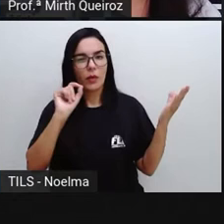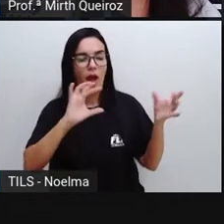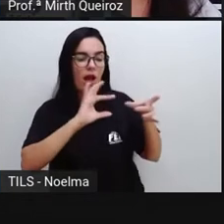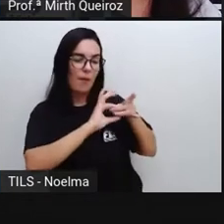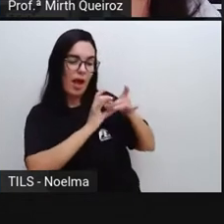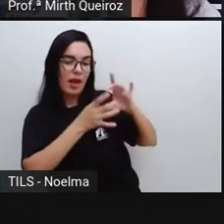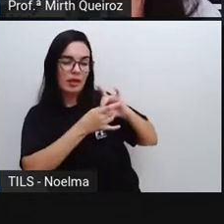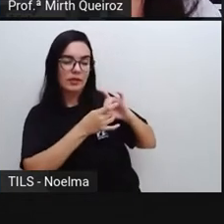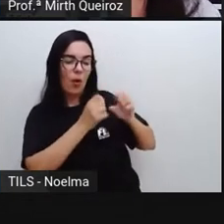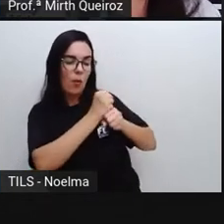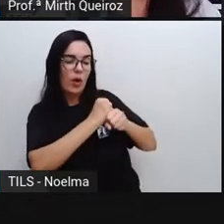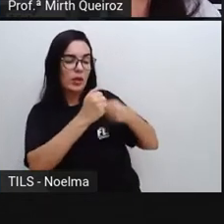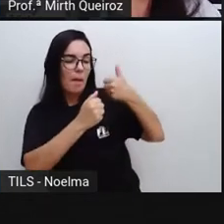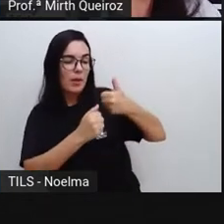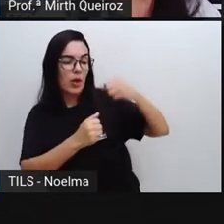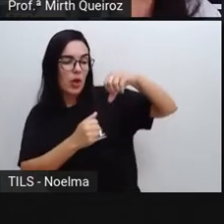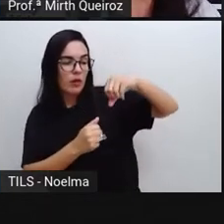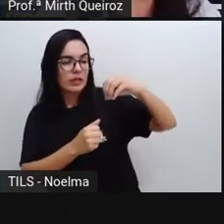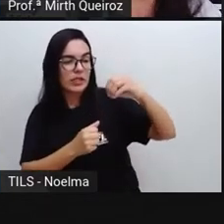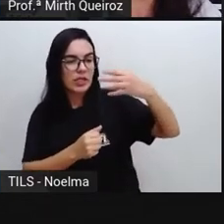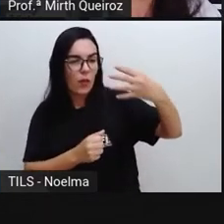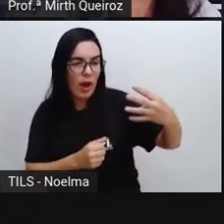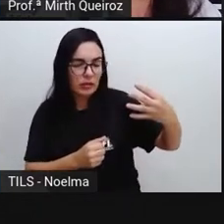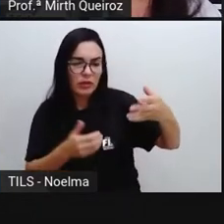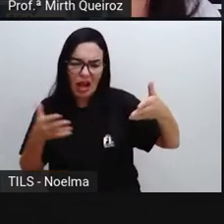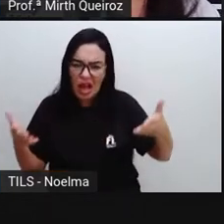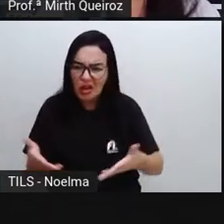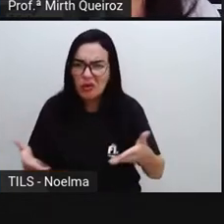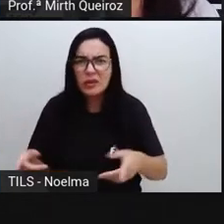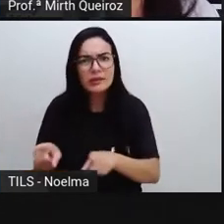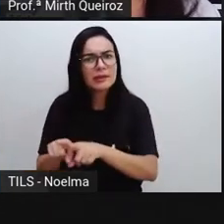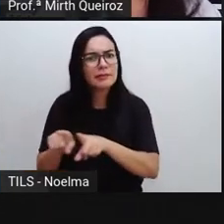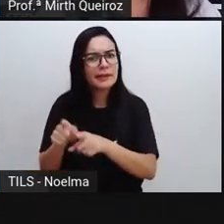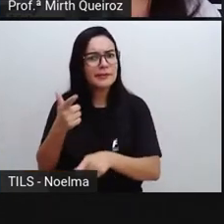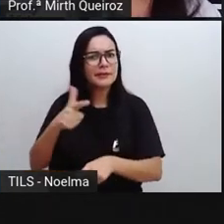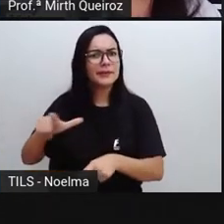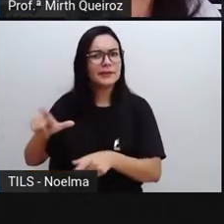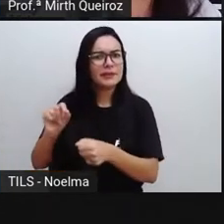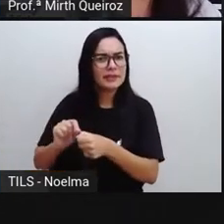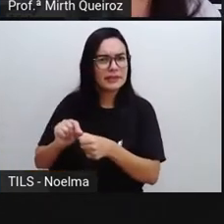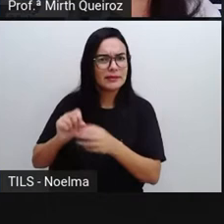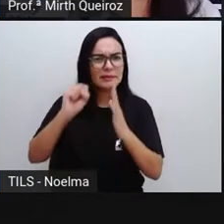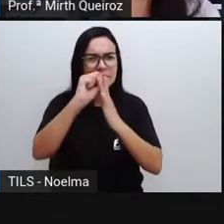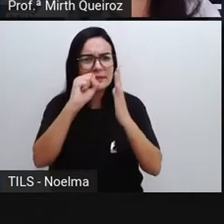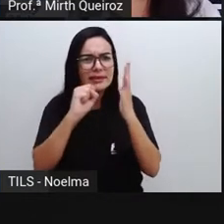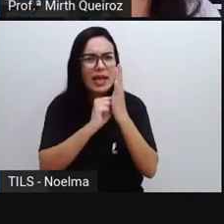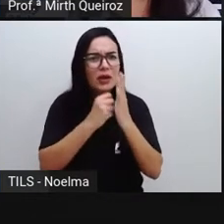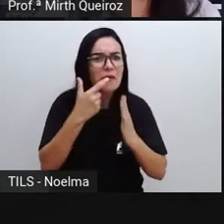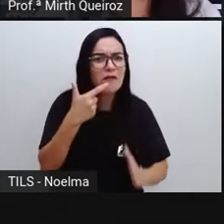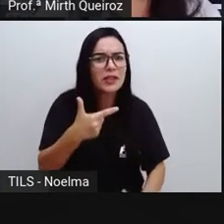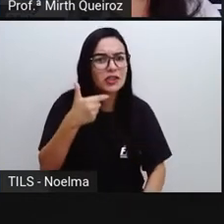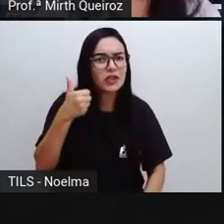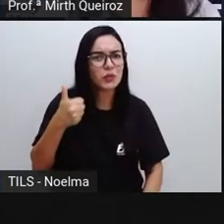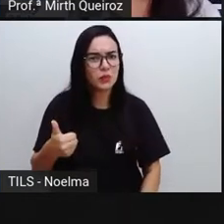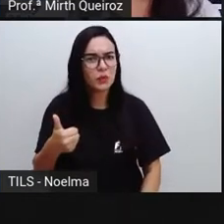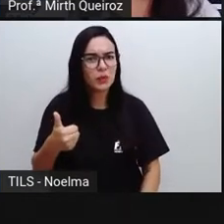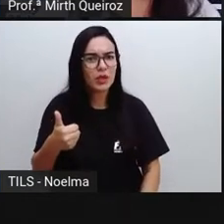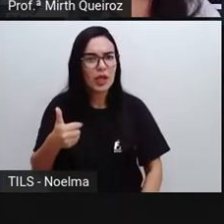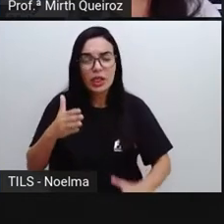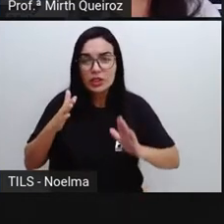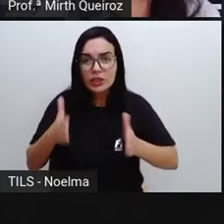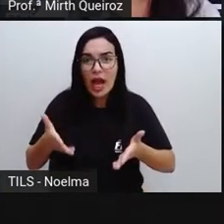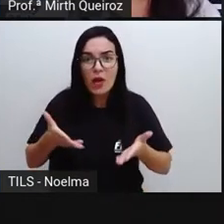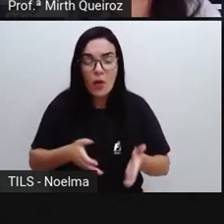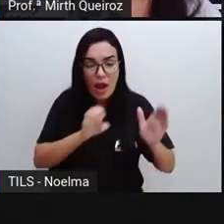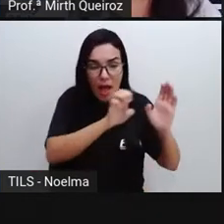1904, que está acontecendo aqui no momento, pleno século XXI, onde a gente está aí na era da informação, na